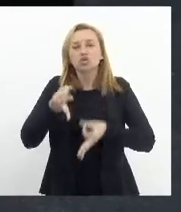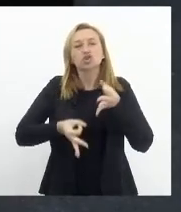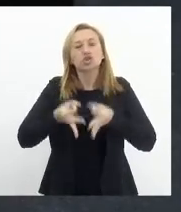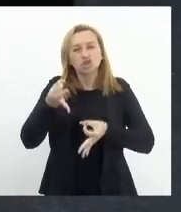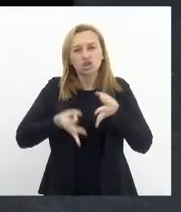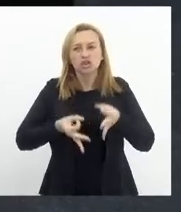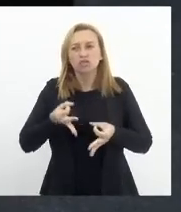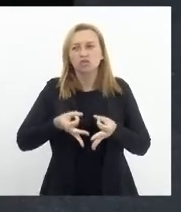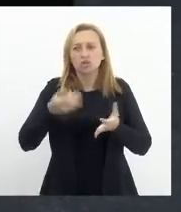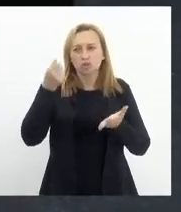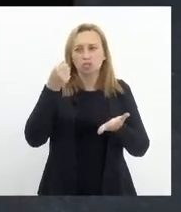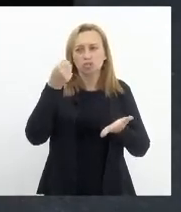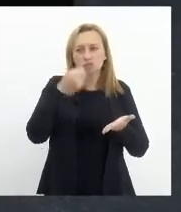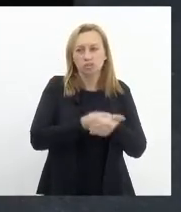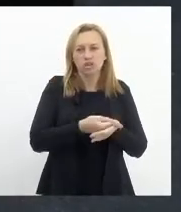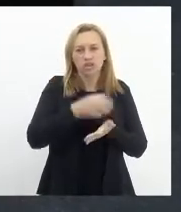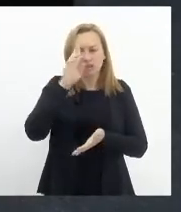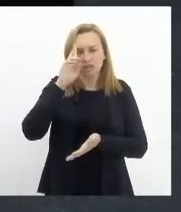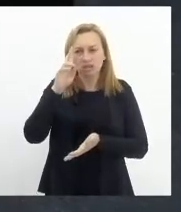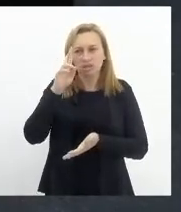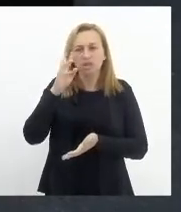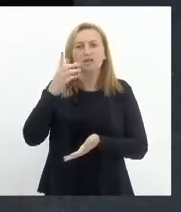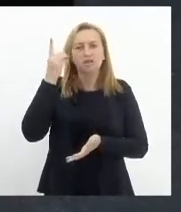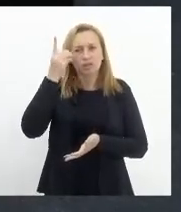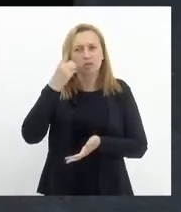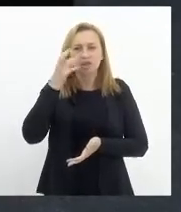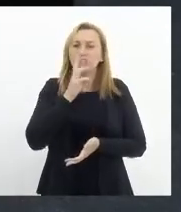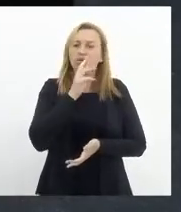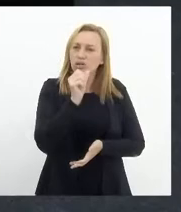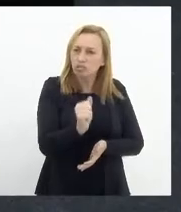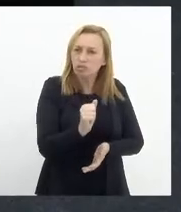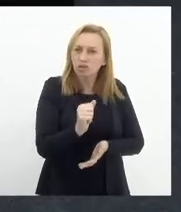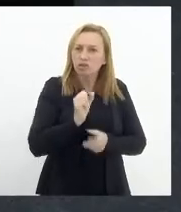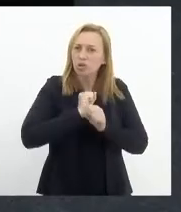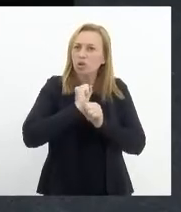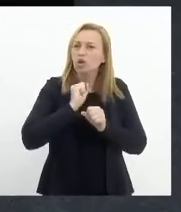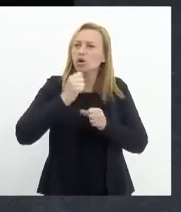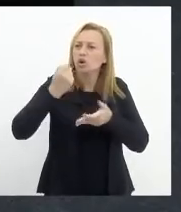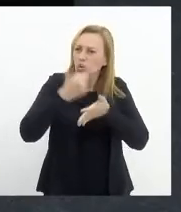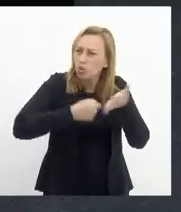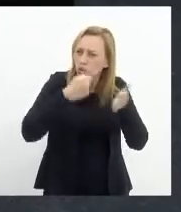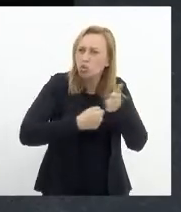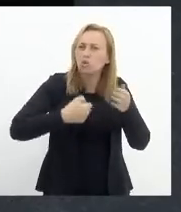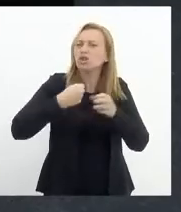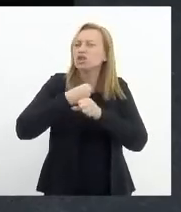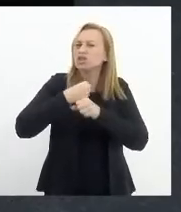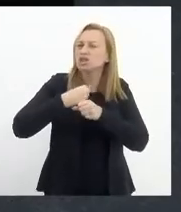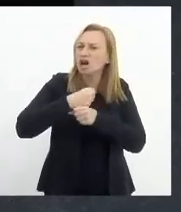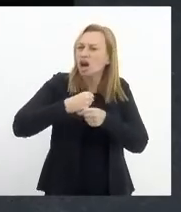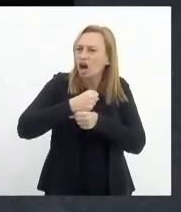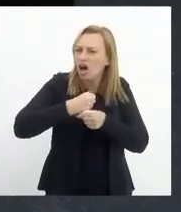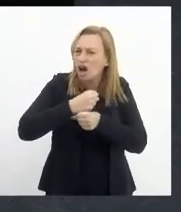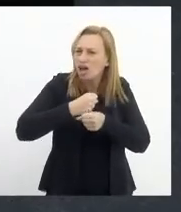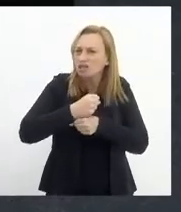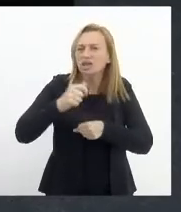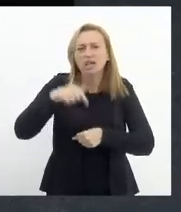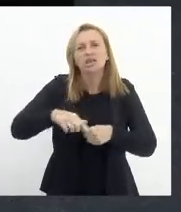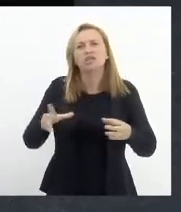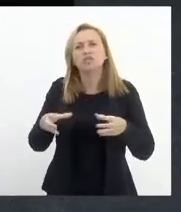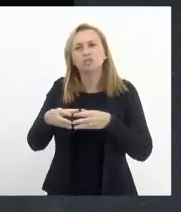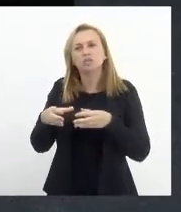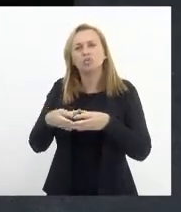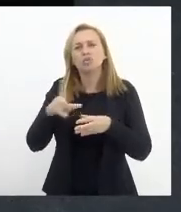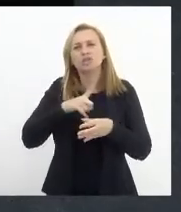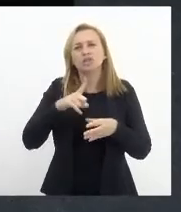sanada, deputado Amorim. É uma luta de muitos anos, de muitos anos. Aqui tem um grupo